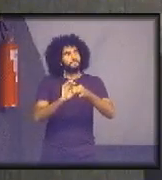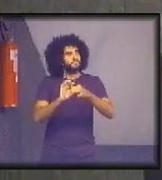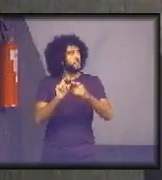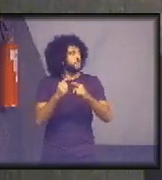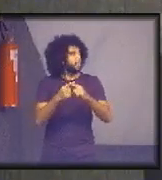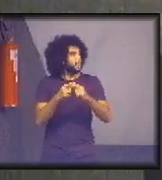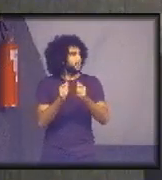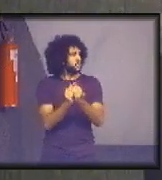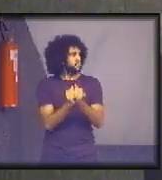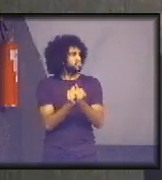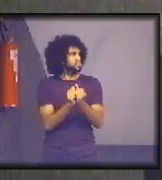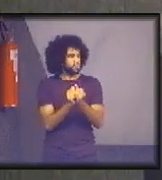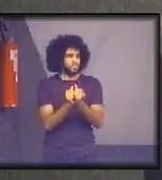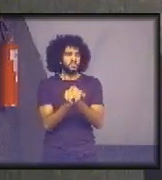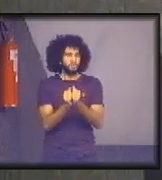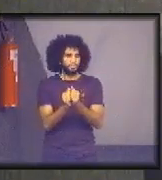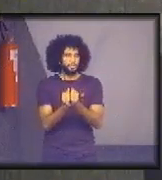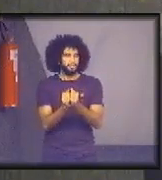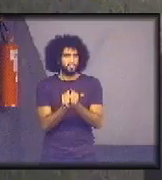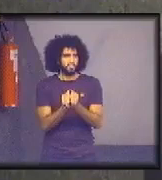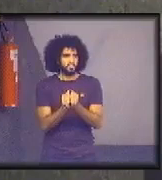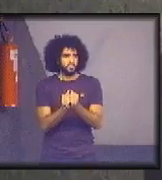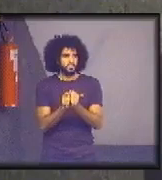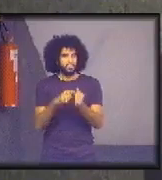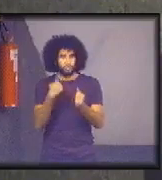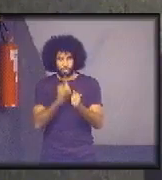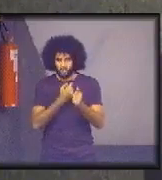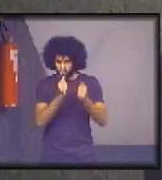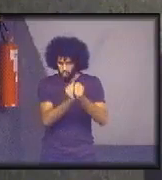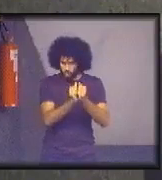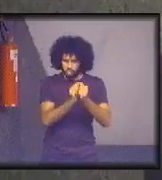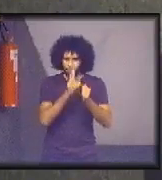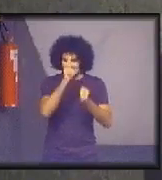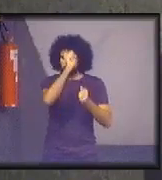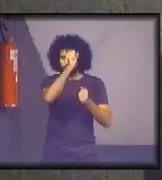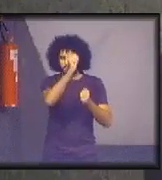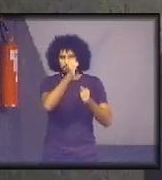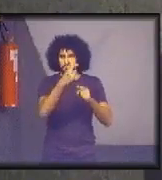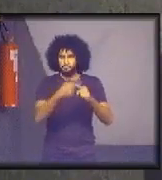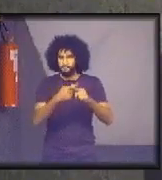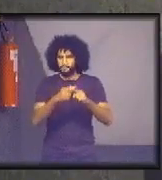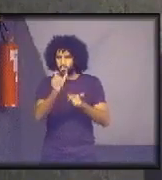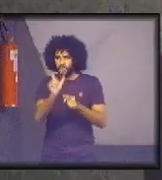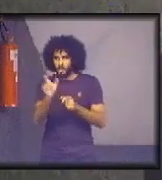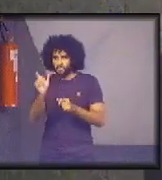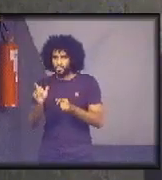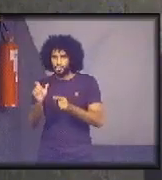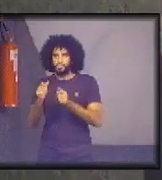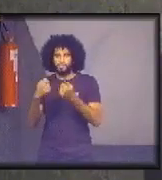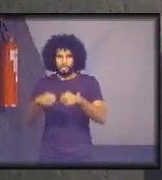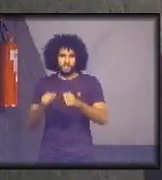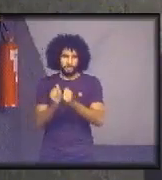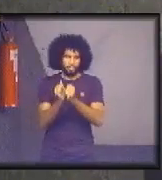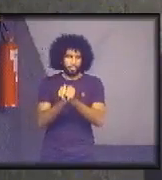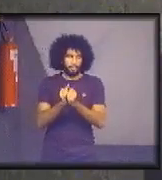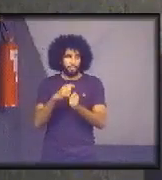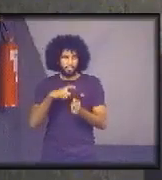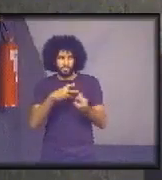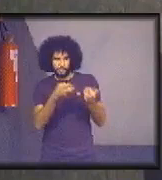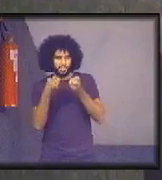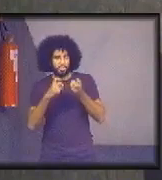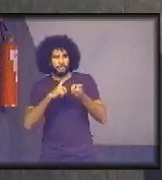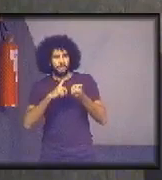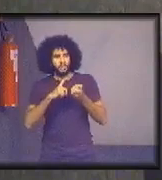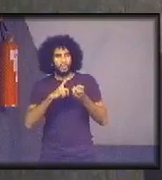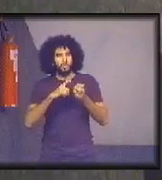não quero que eu fale, e juntos seremos mais fortes. E a gente tem que trazer as pessoas. E a gente vê nesse projeto o envolvimento dos